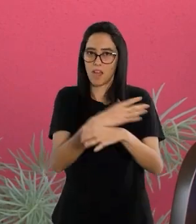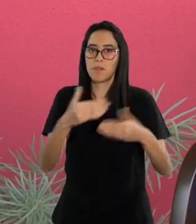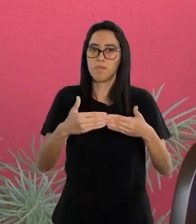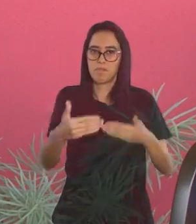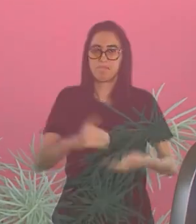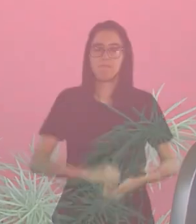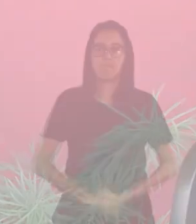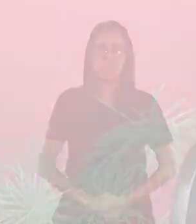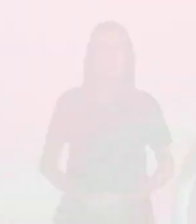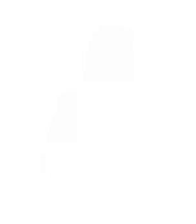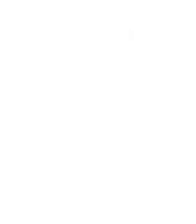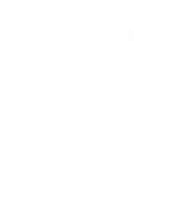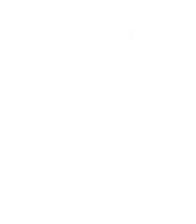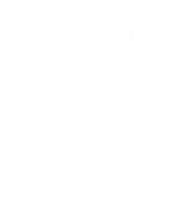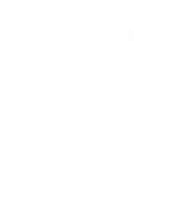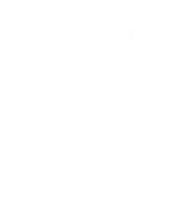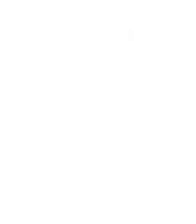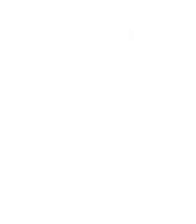médio.